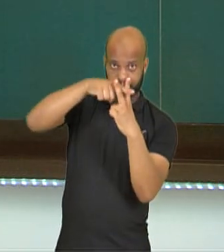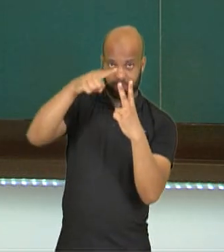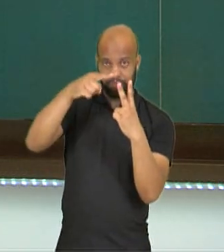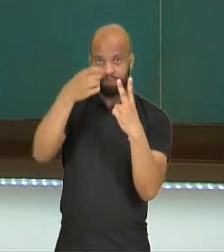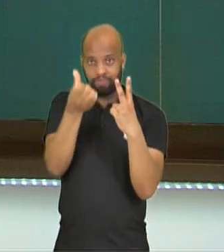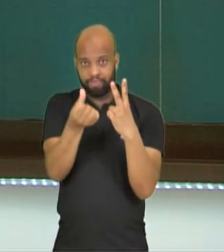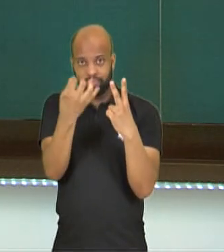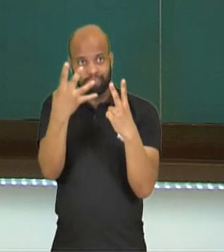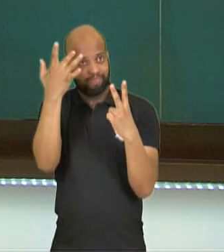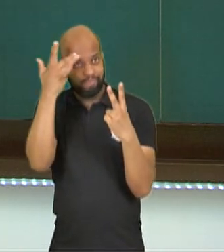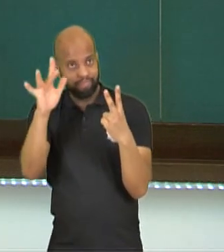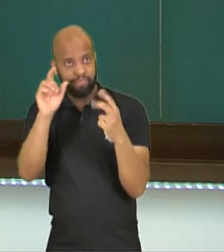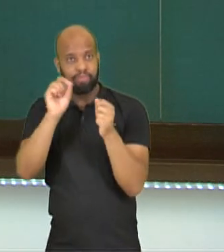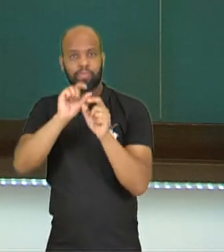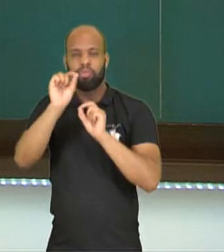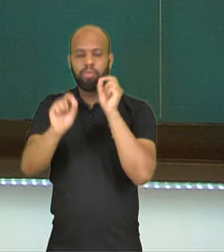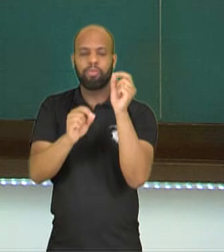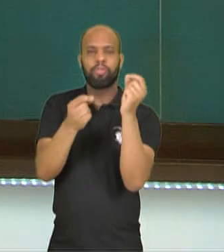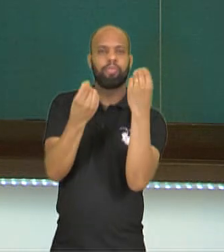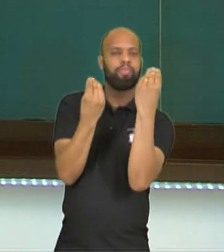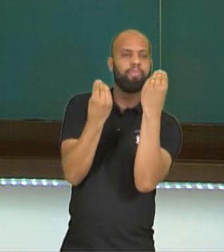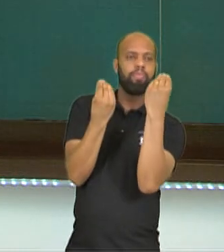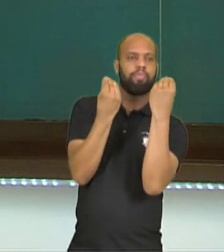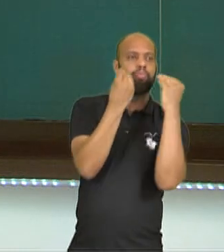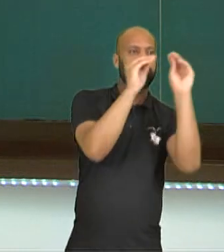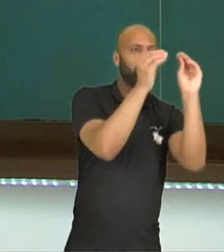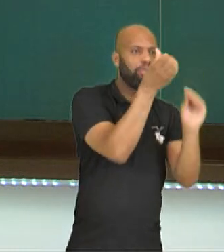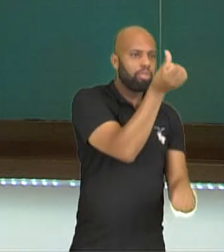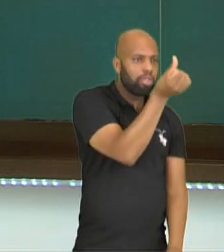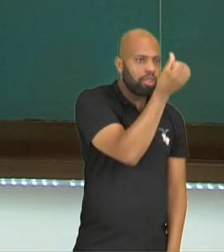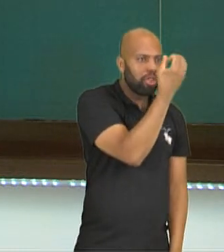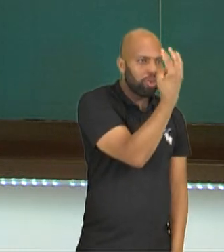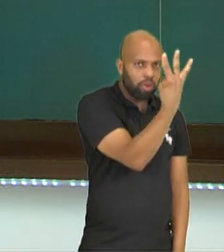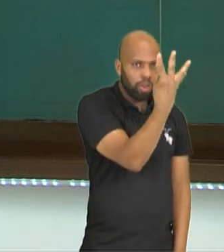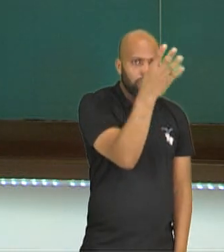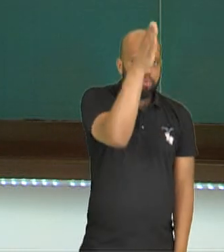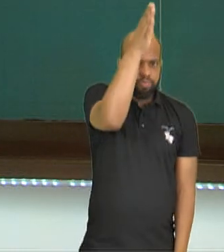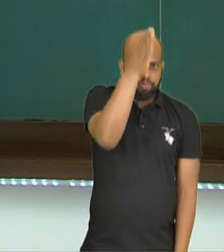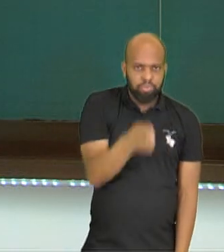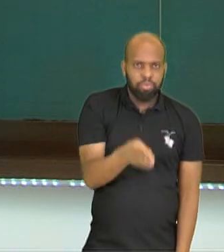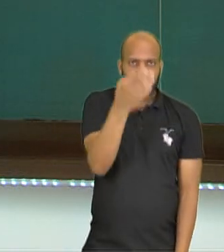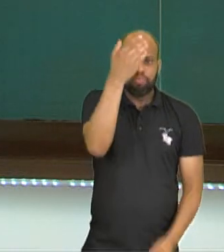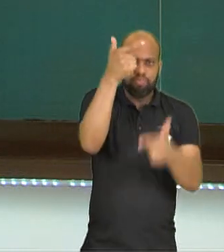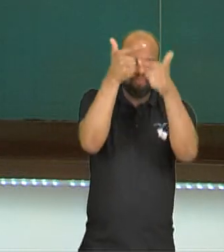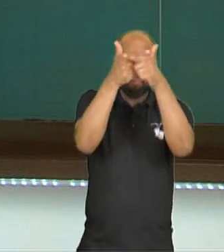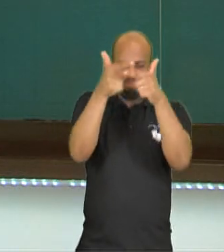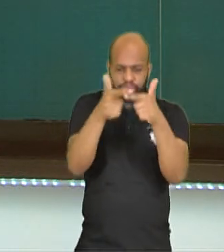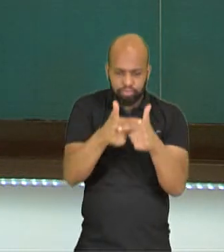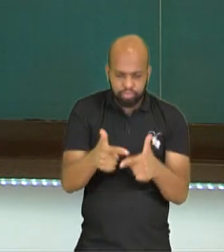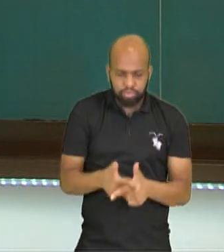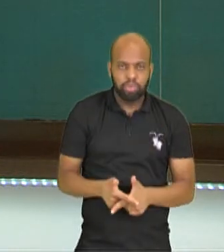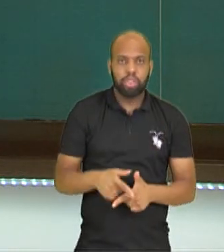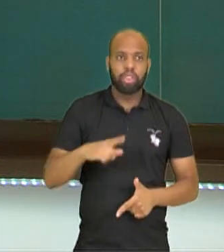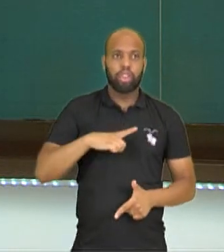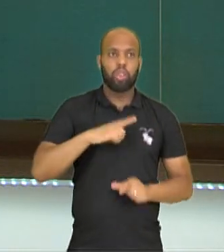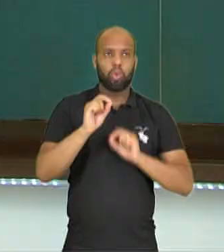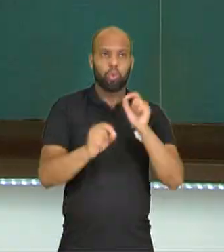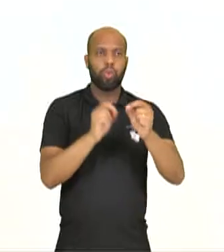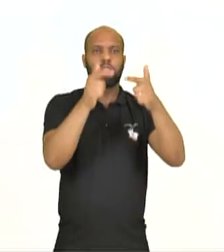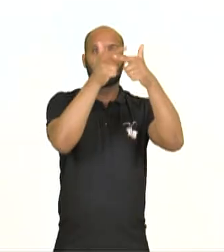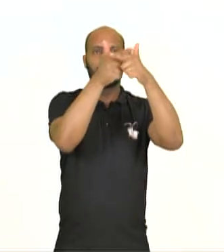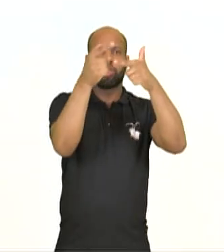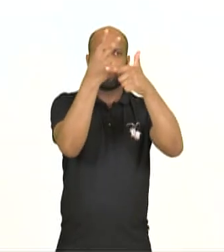Não sei quanto é. Vou fatorar. Olha lá, divido por 2, dá 32. Divido por 2, de novo, 16. E vou